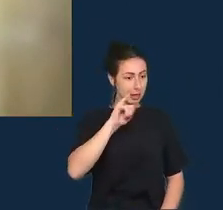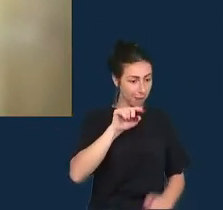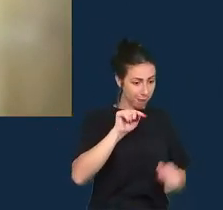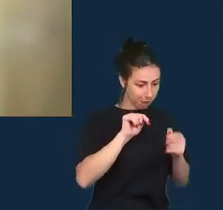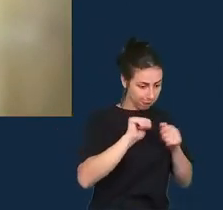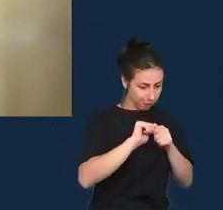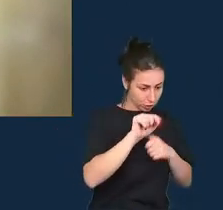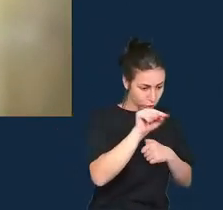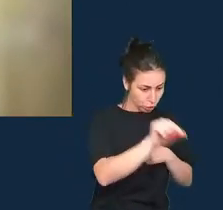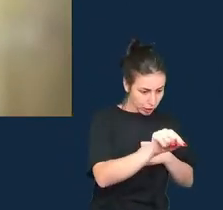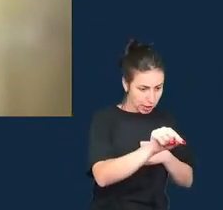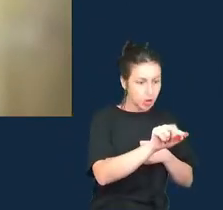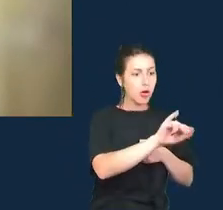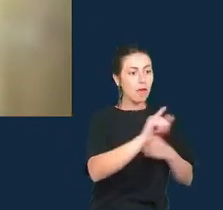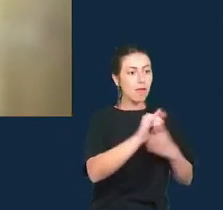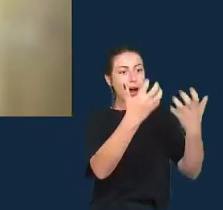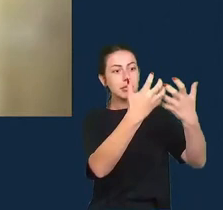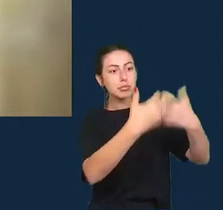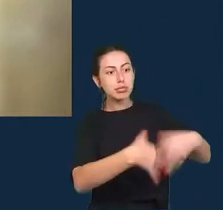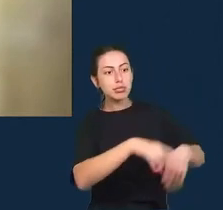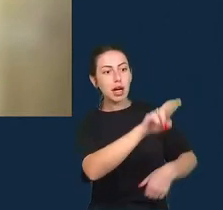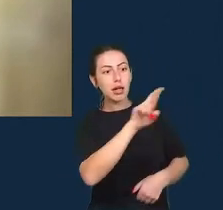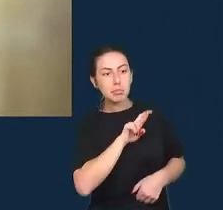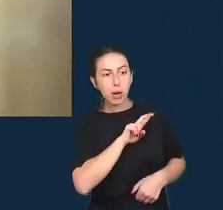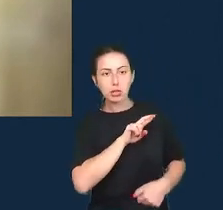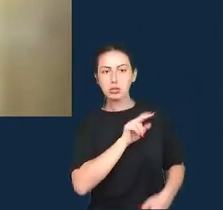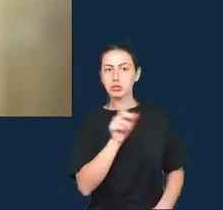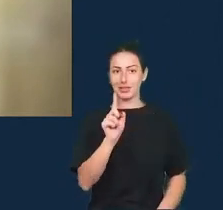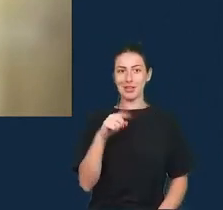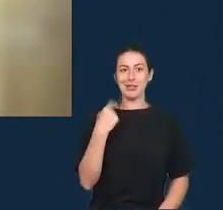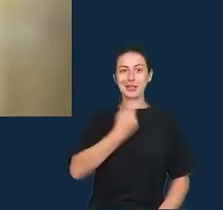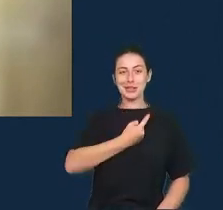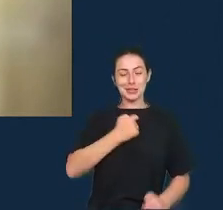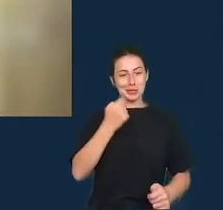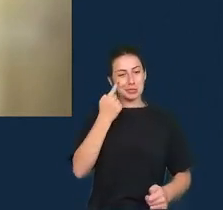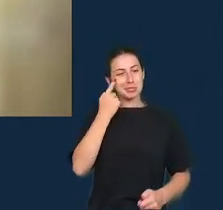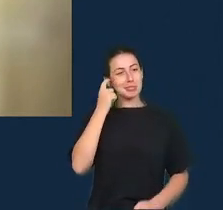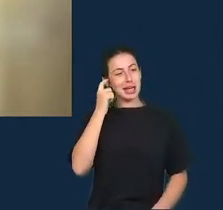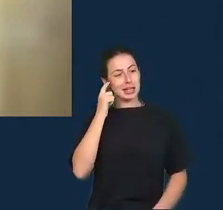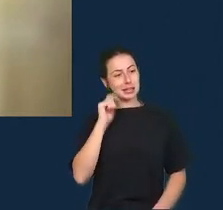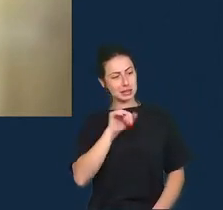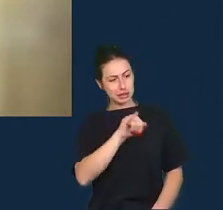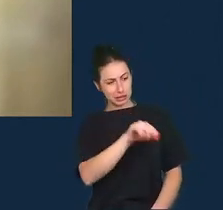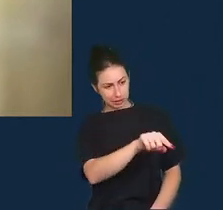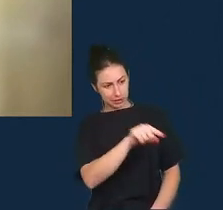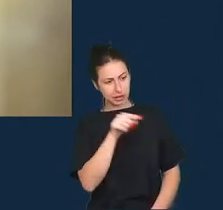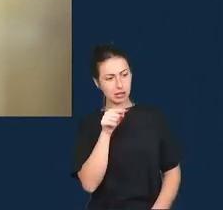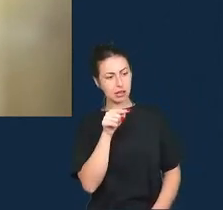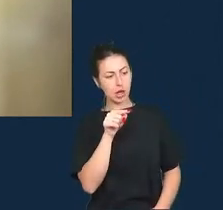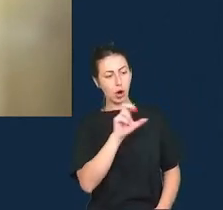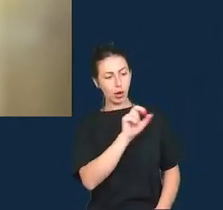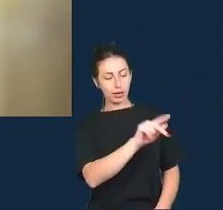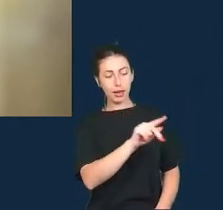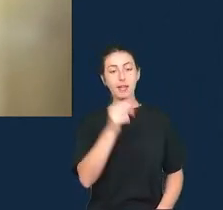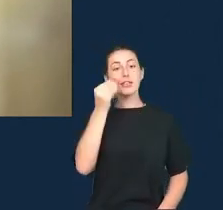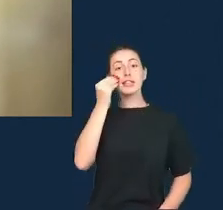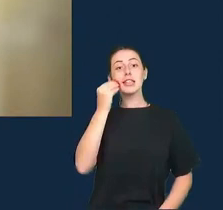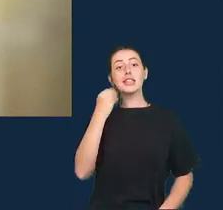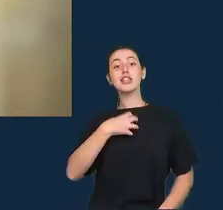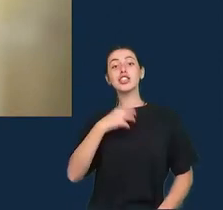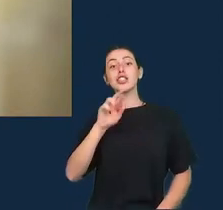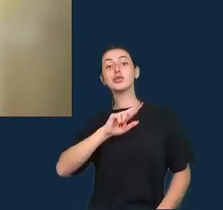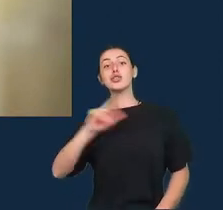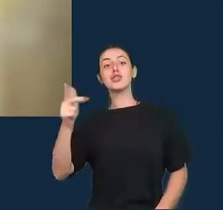funcionar mas você diz assim se eu fizer isso aqui diferente isso não funciona é por isso que eu tenho certeza que o